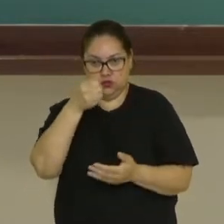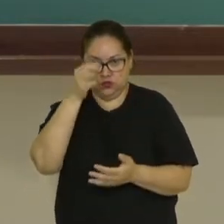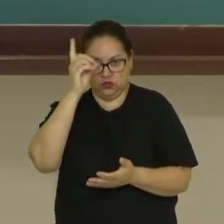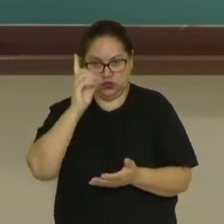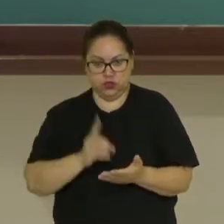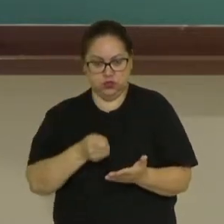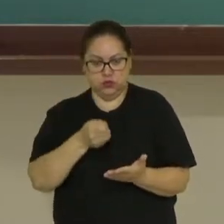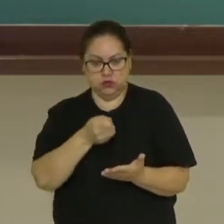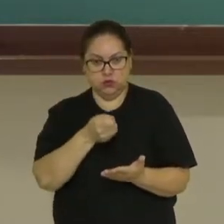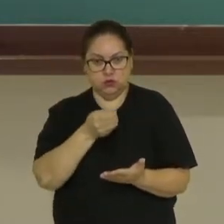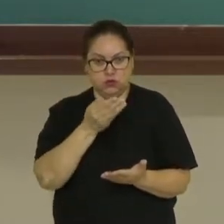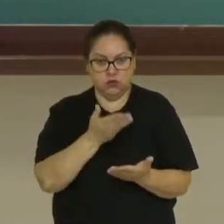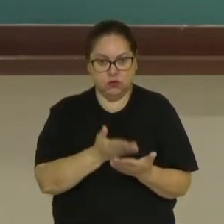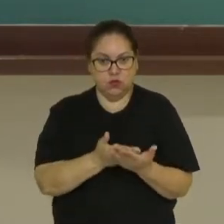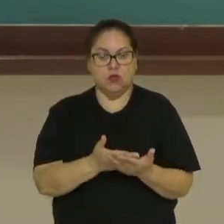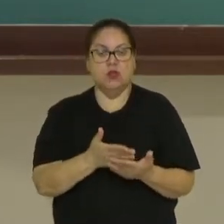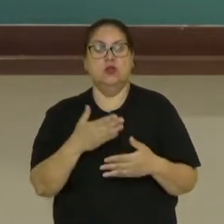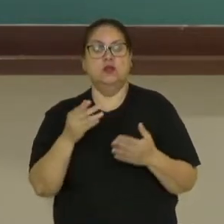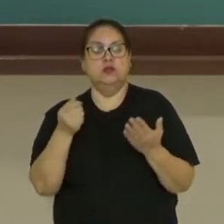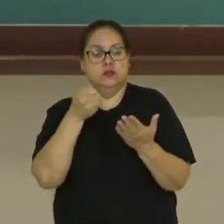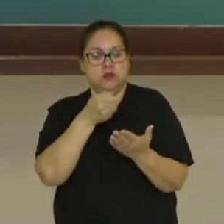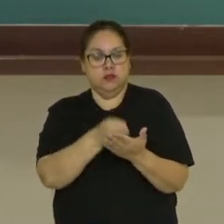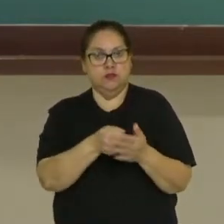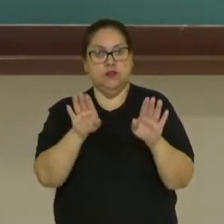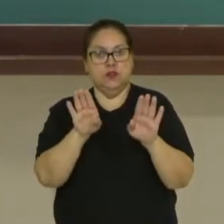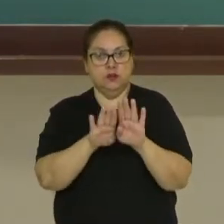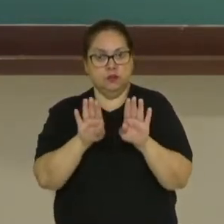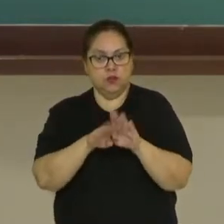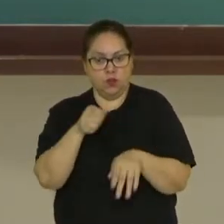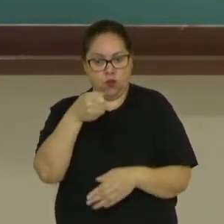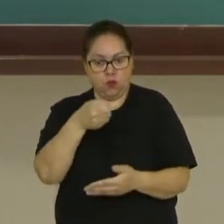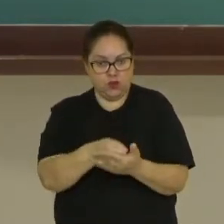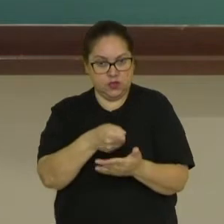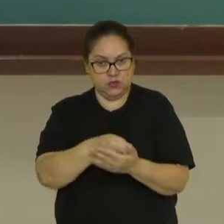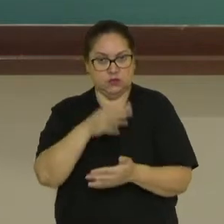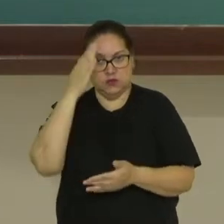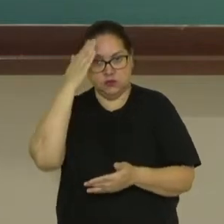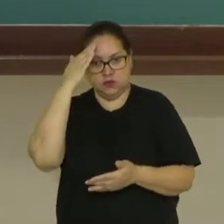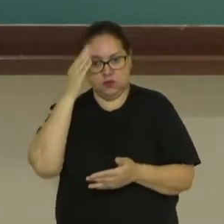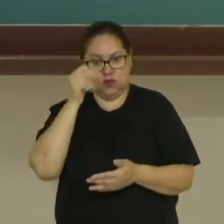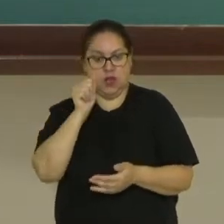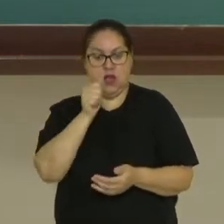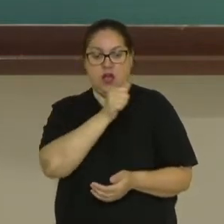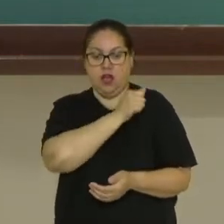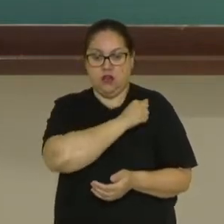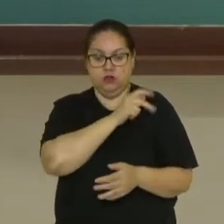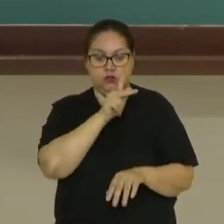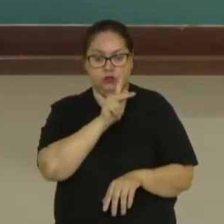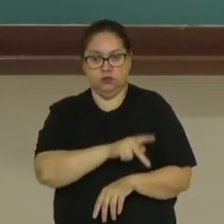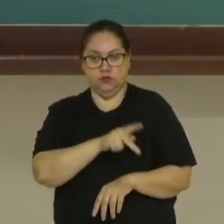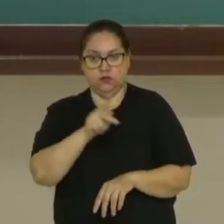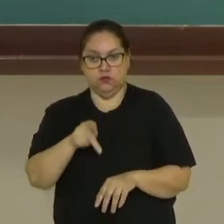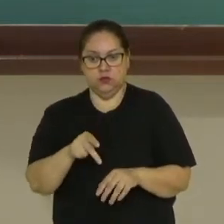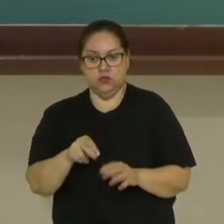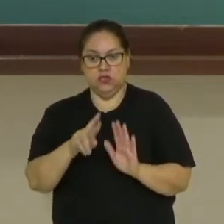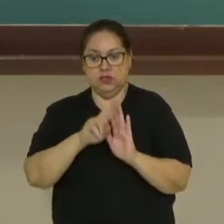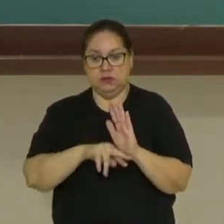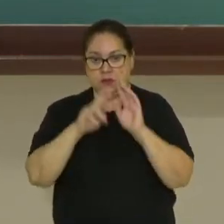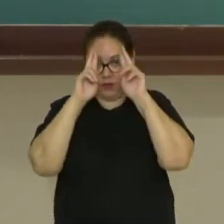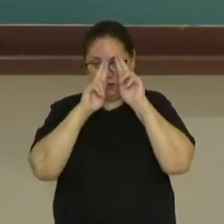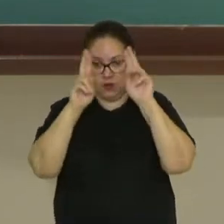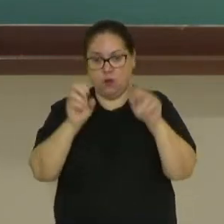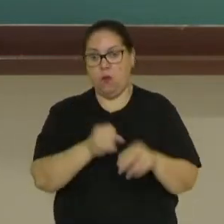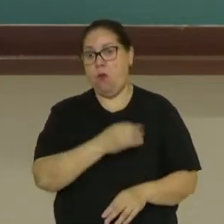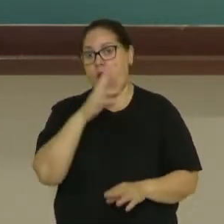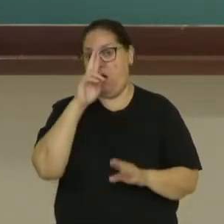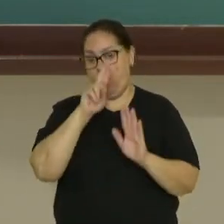professor ter acesso a ele, mas não é só um direito, é um dever, é uma obrigação saber. Como é que você vai respeitar uma regra se você não sabe qual é a